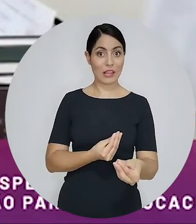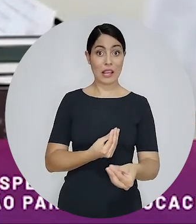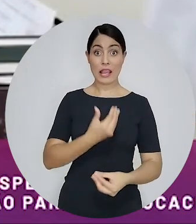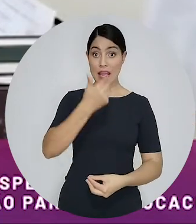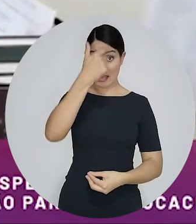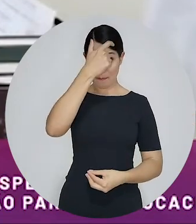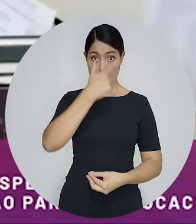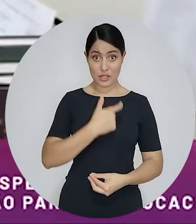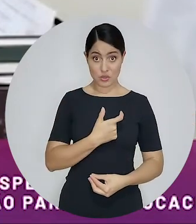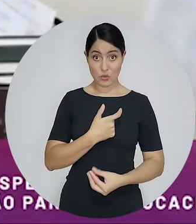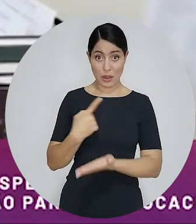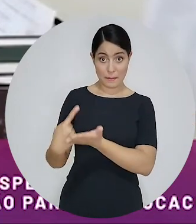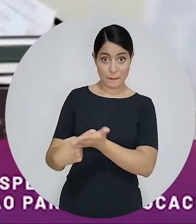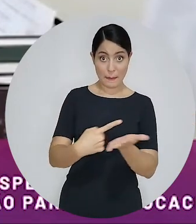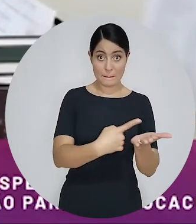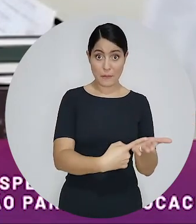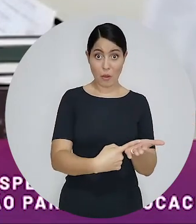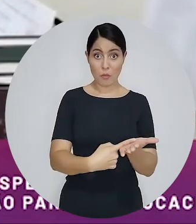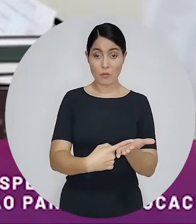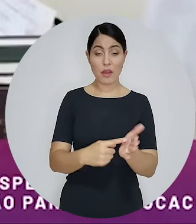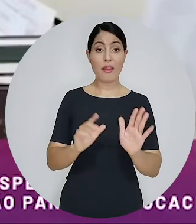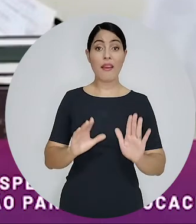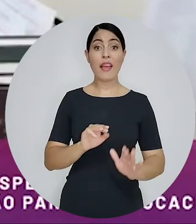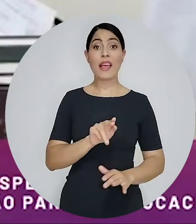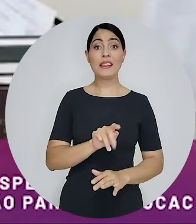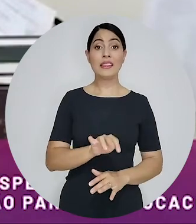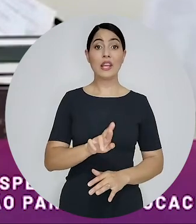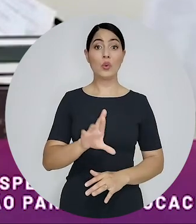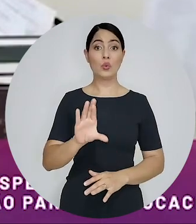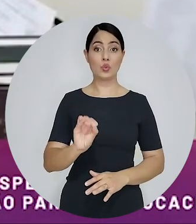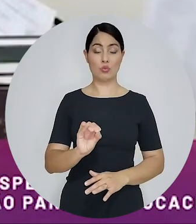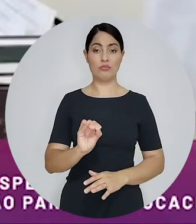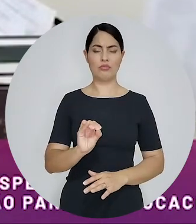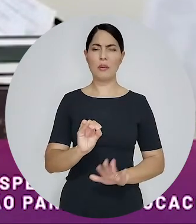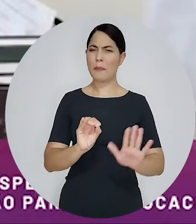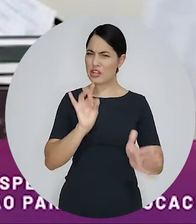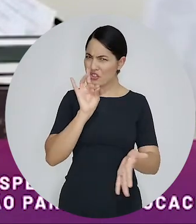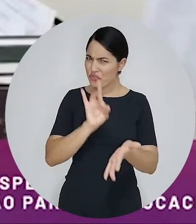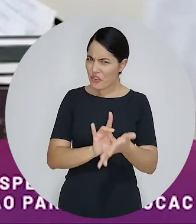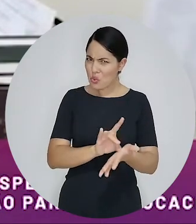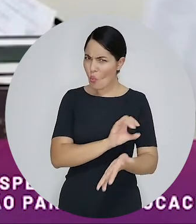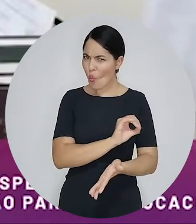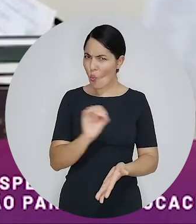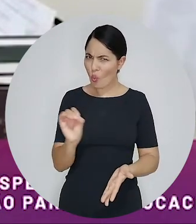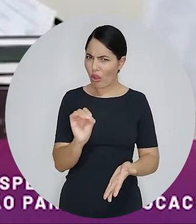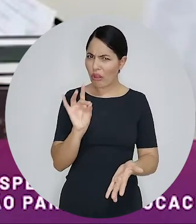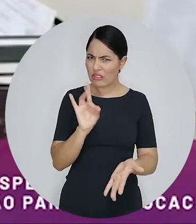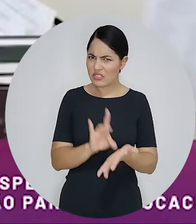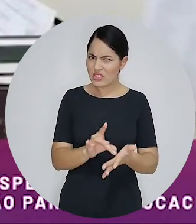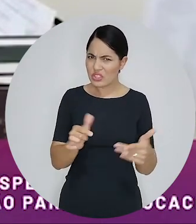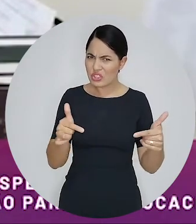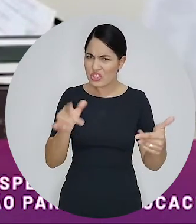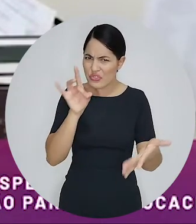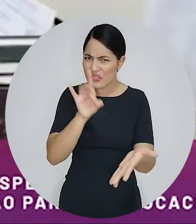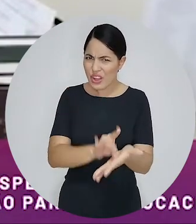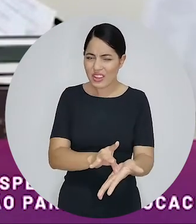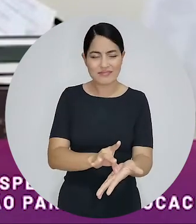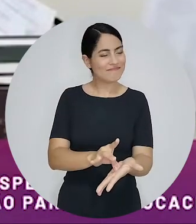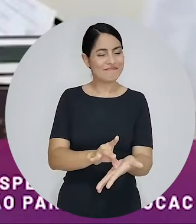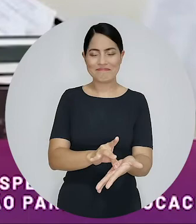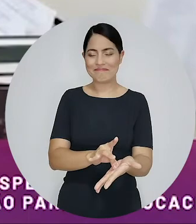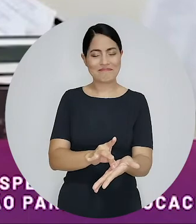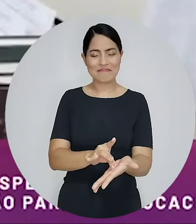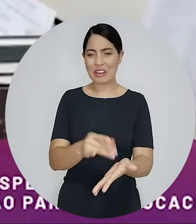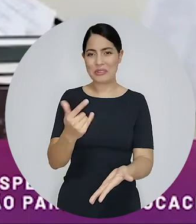vai ser um neutro perfeito claro vocês devem estar pensando existe não existe nós não somos neutros nós